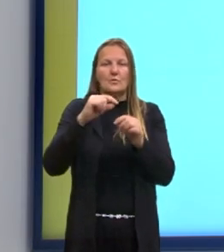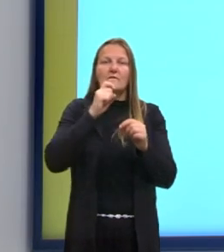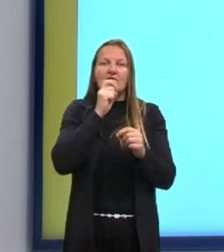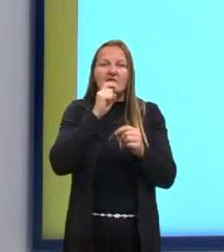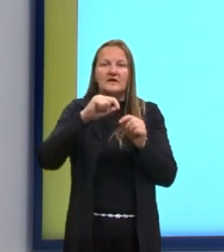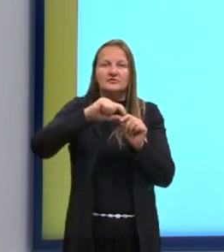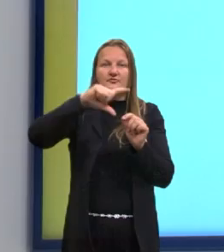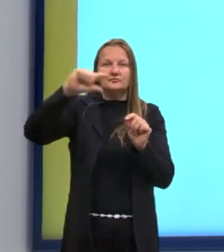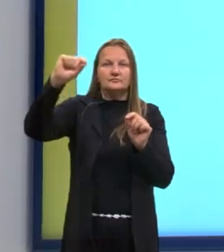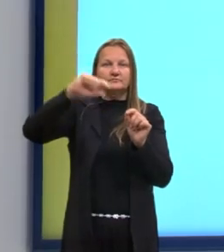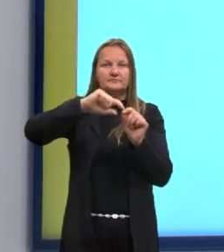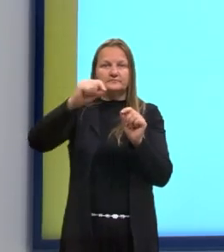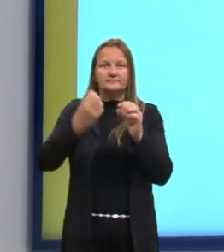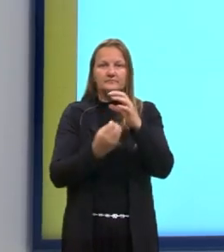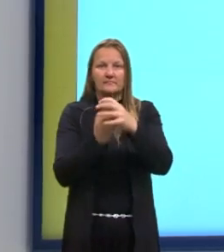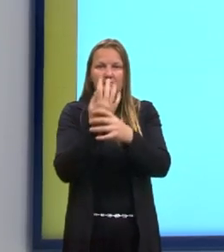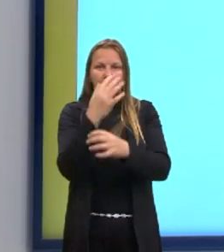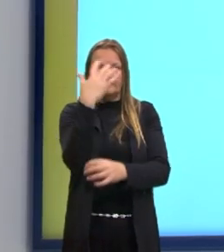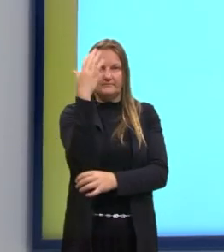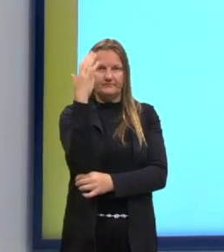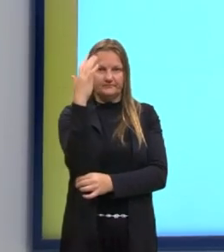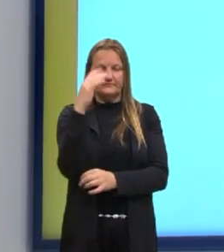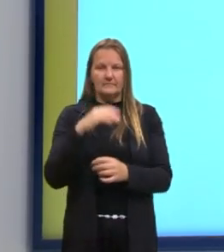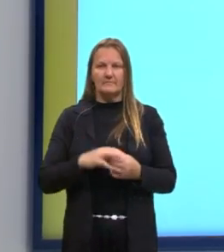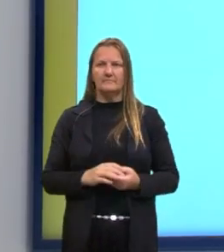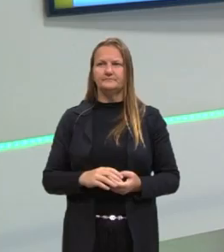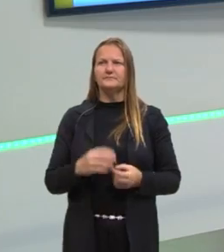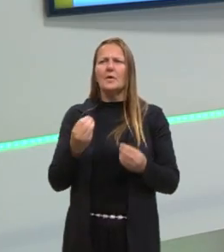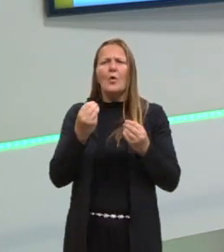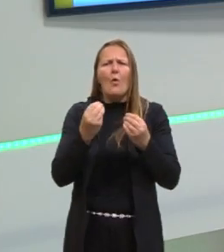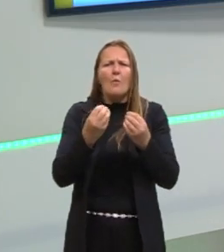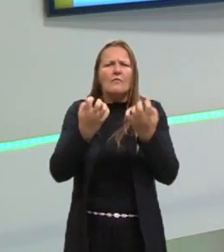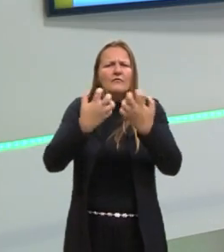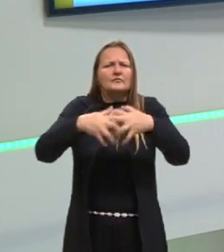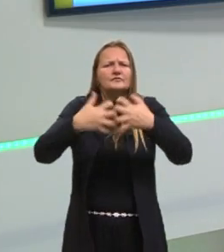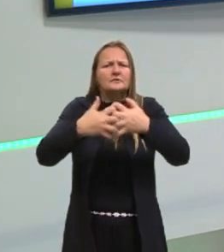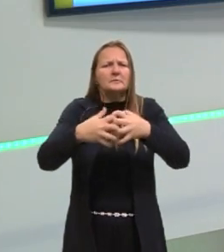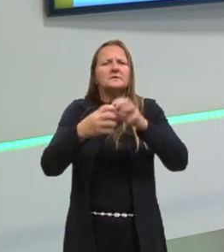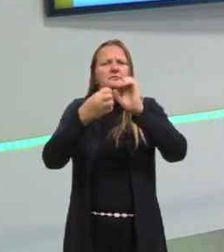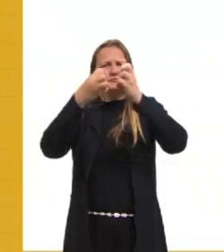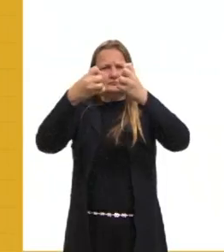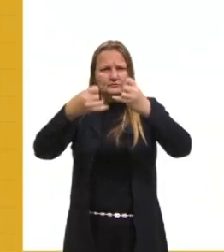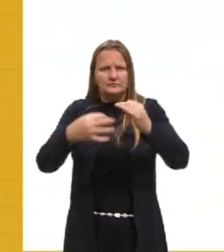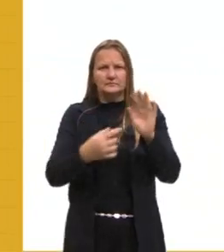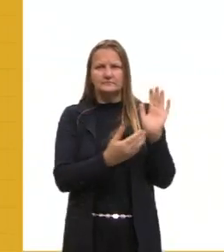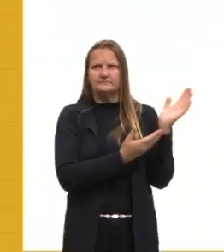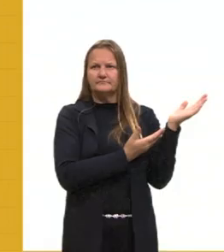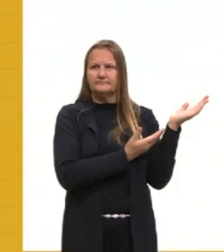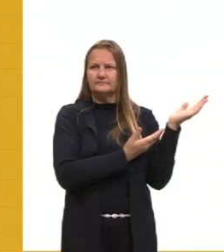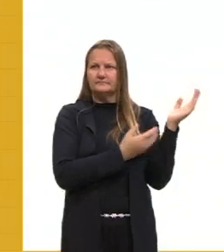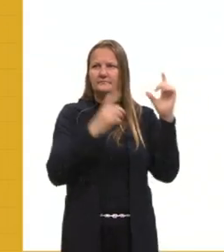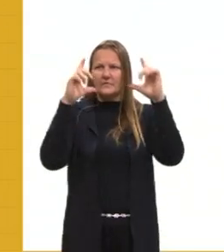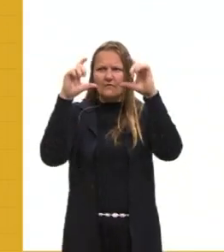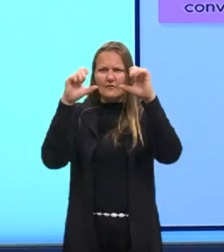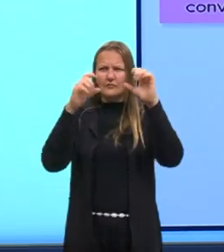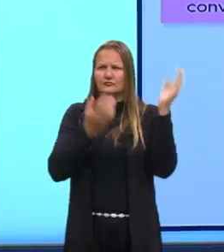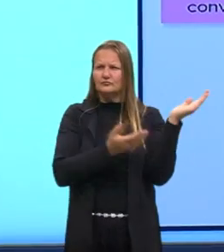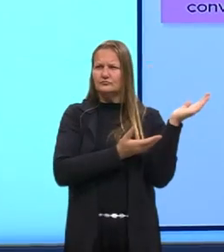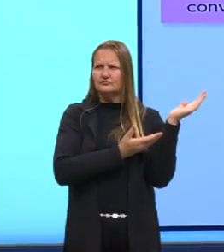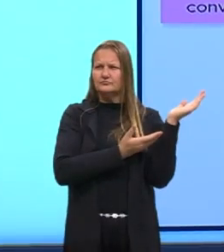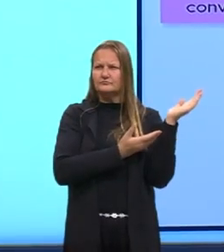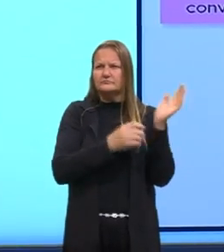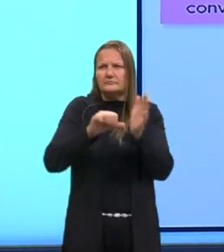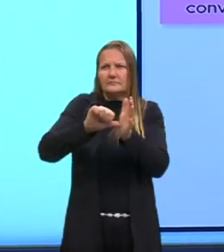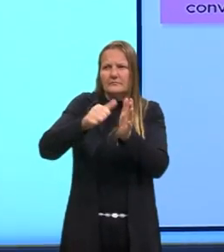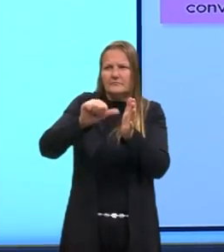Vamos ver um pouquinho como é que funciona aí o ciclo do nitrogênio. Olha aqui a imagem. Ó, primeiro,